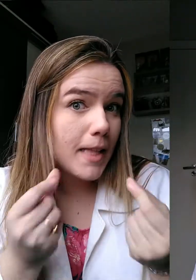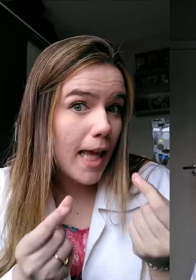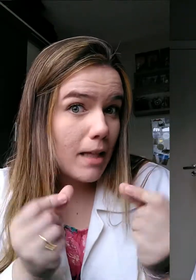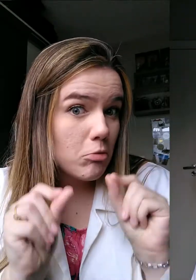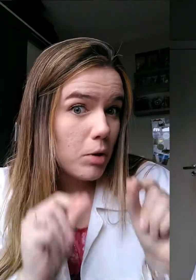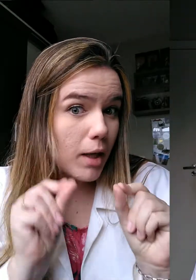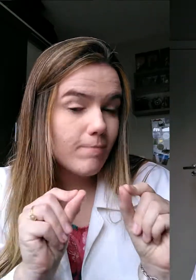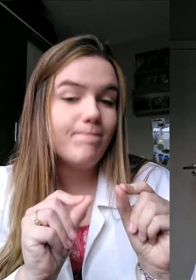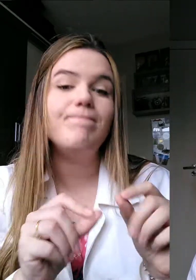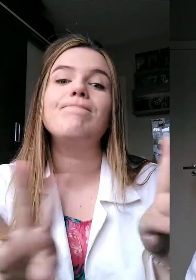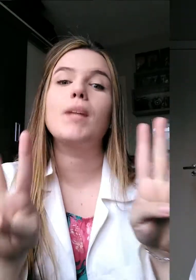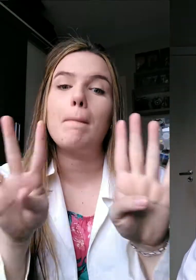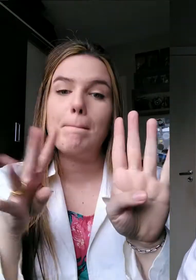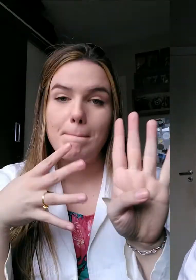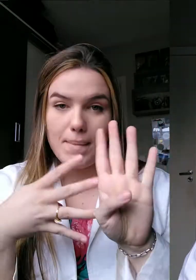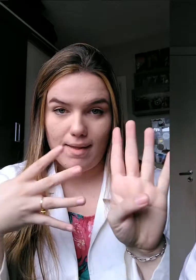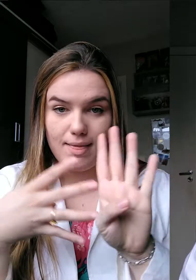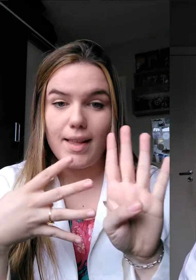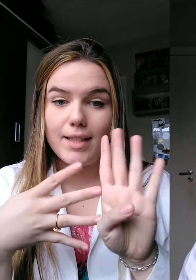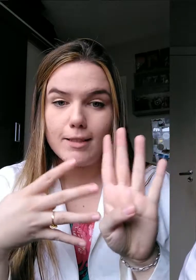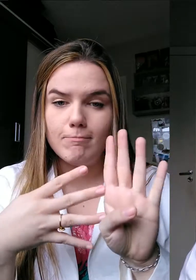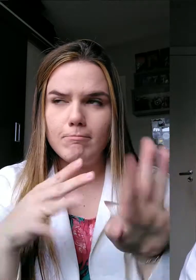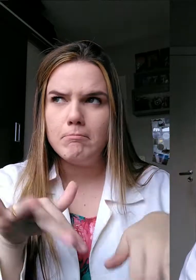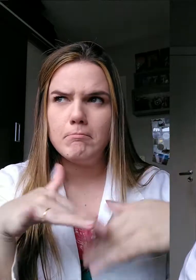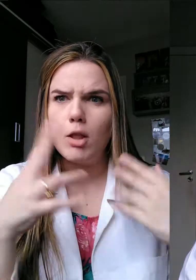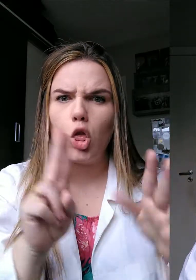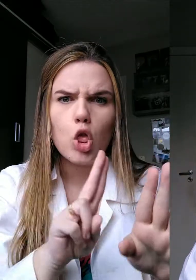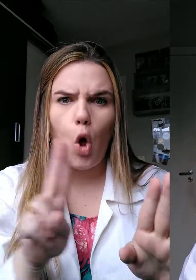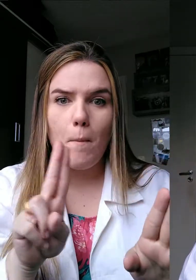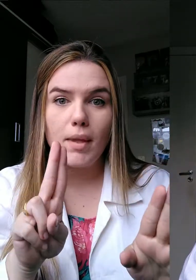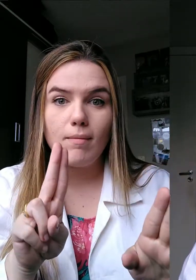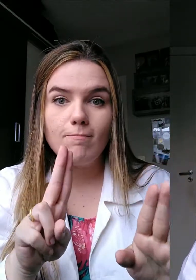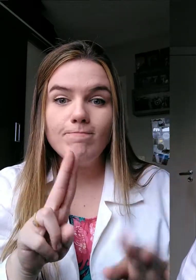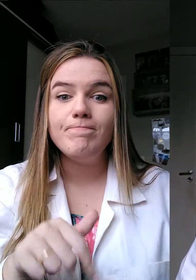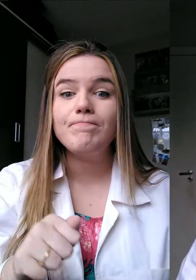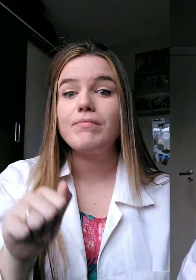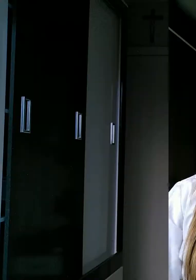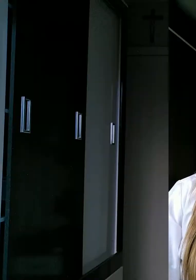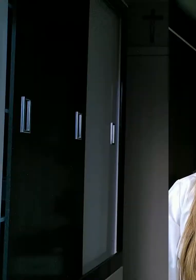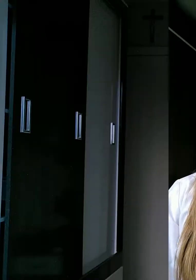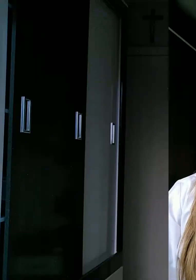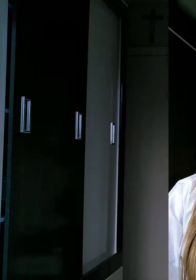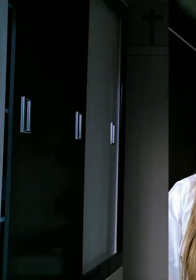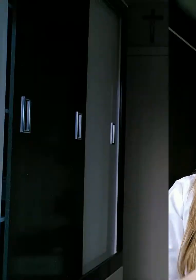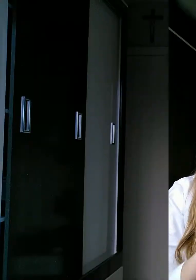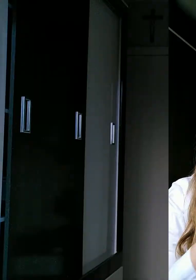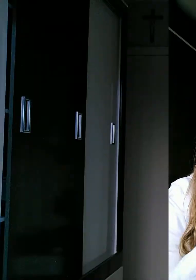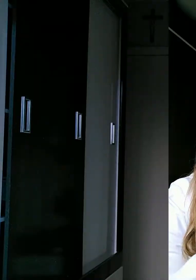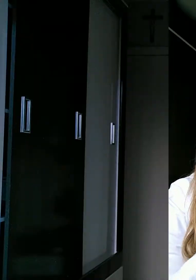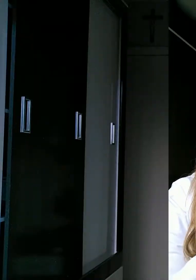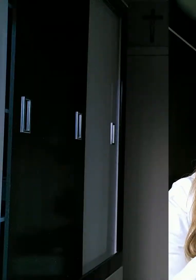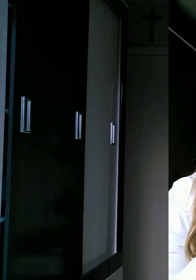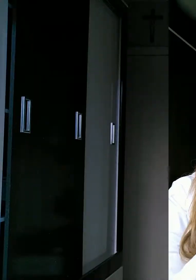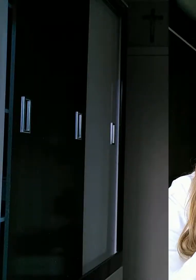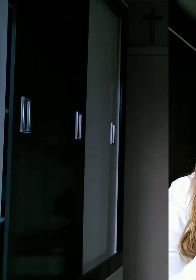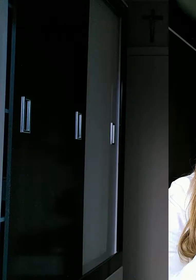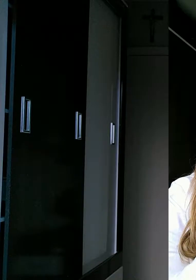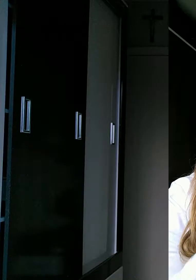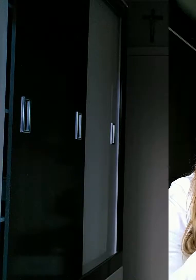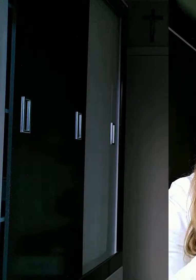Mas que bactérias são essas? As bactérias que produzem essa substância geosmina são as bactérias do gênero